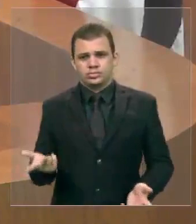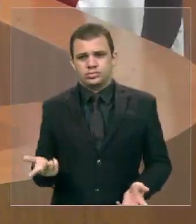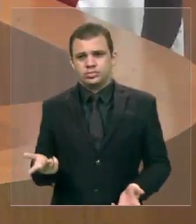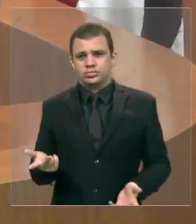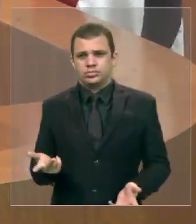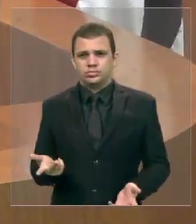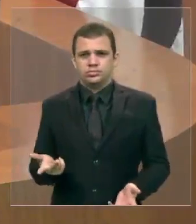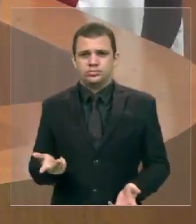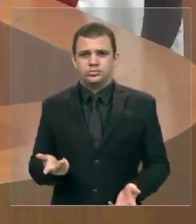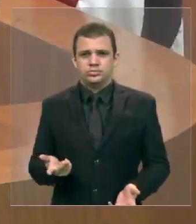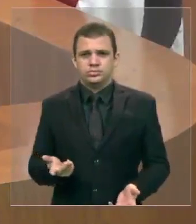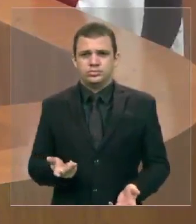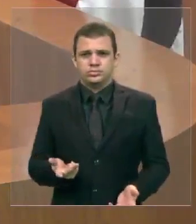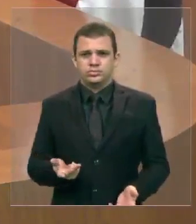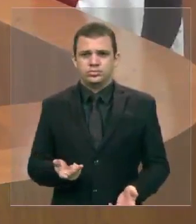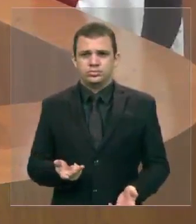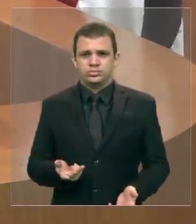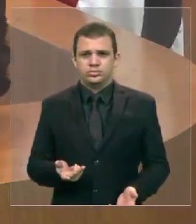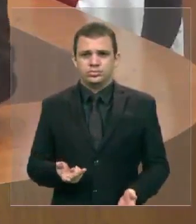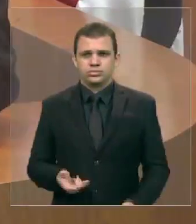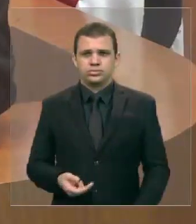presidente, que eu quero que você aproveite esse requerimento.